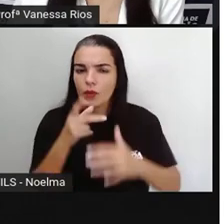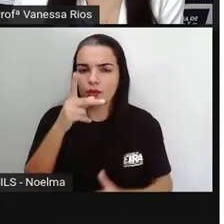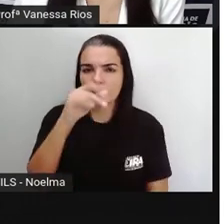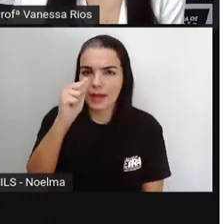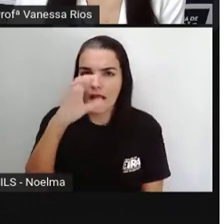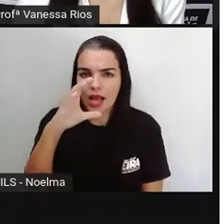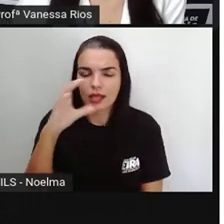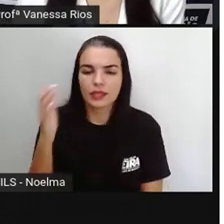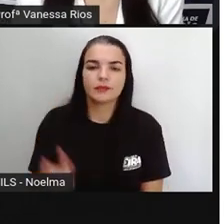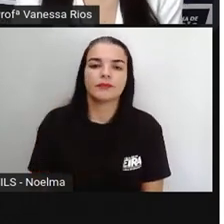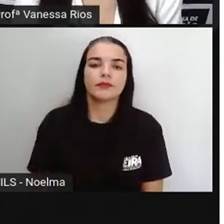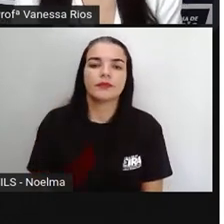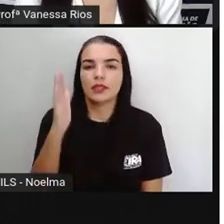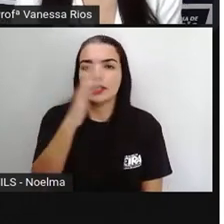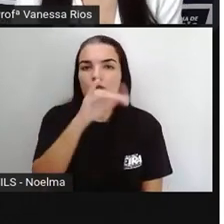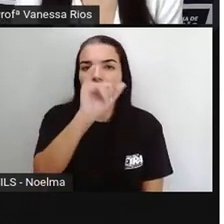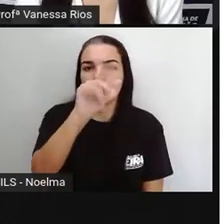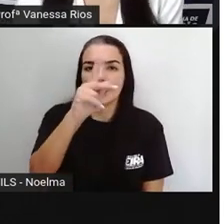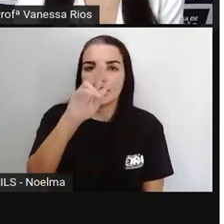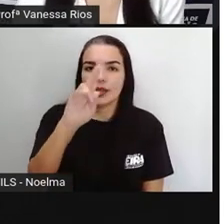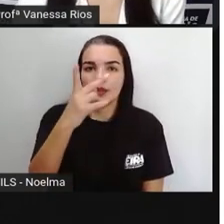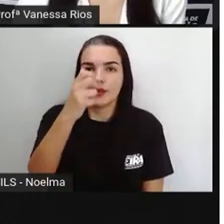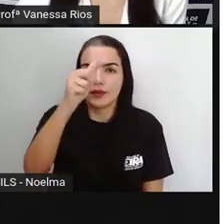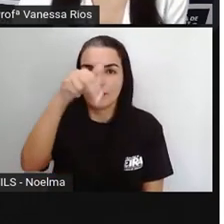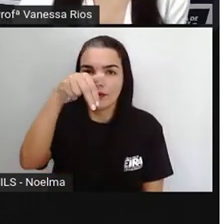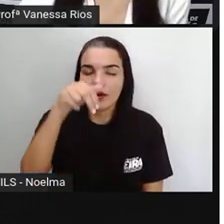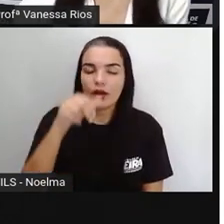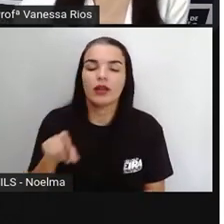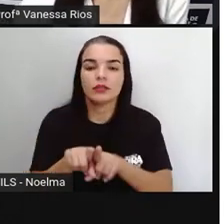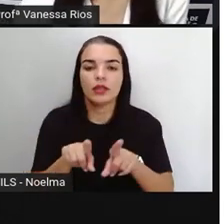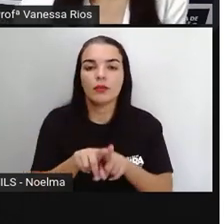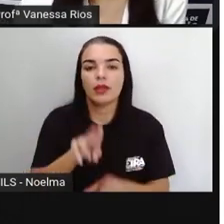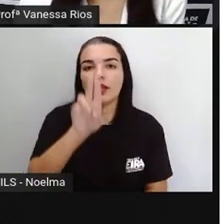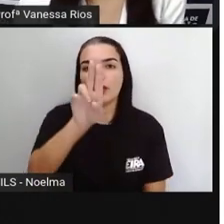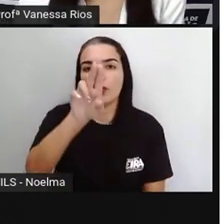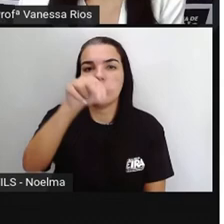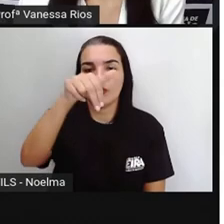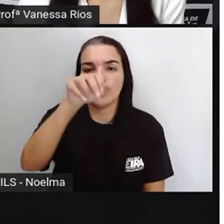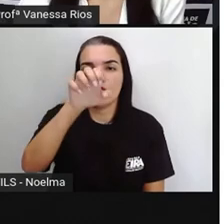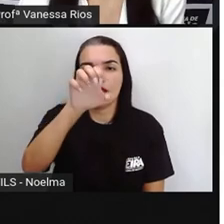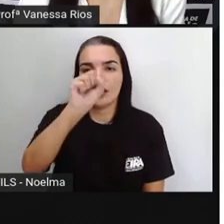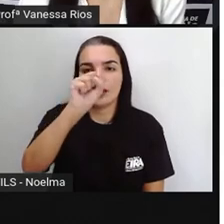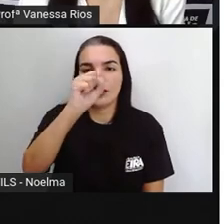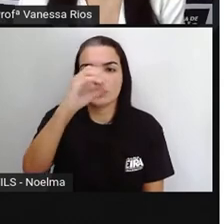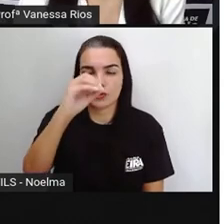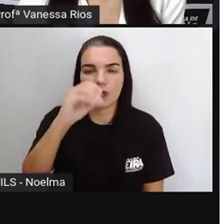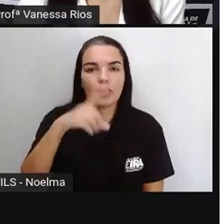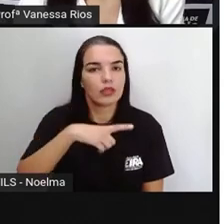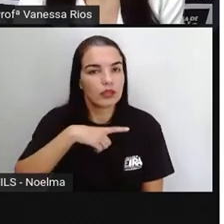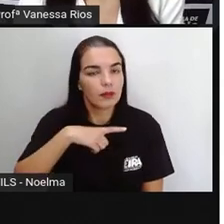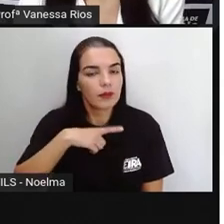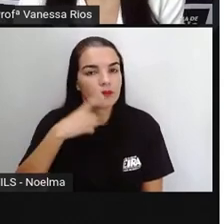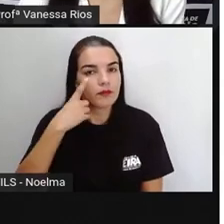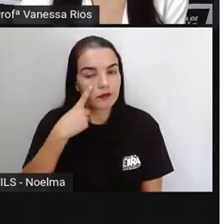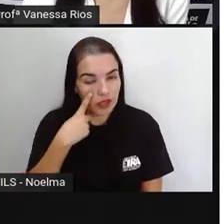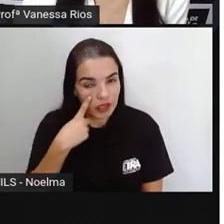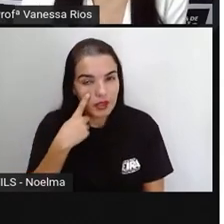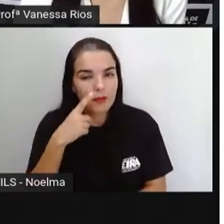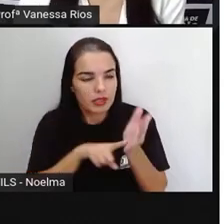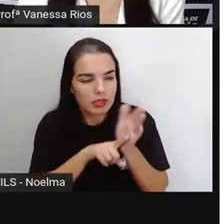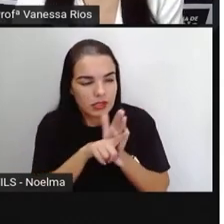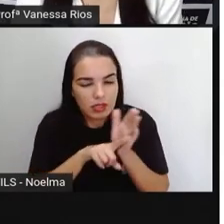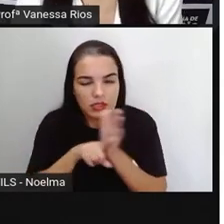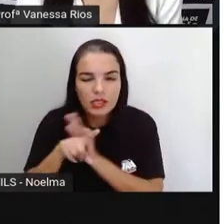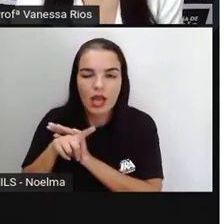o IPAM e também como a Unesco, que vão garantir o reconhecimento, né? A valorização e também a